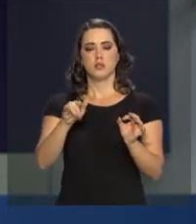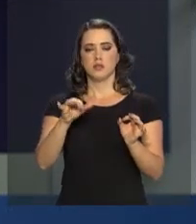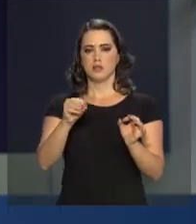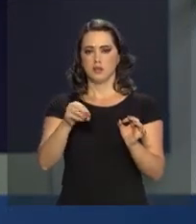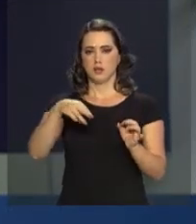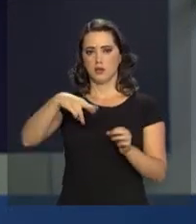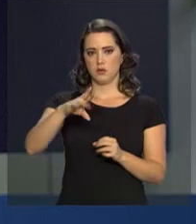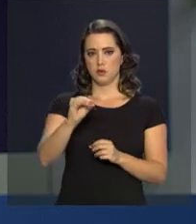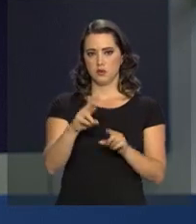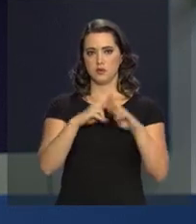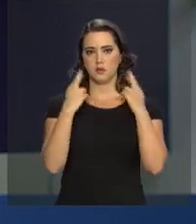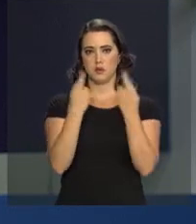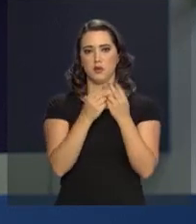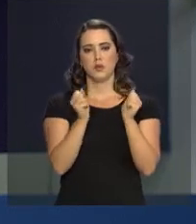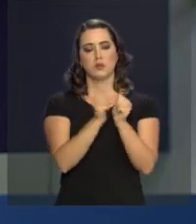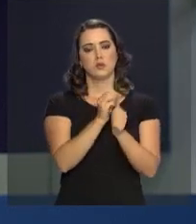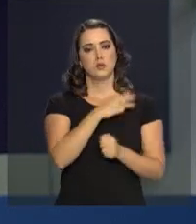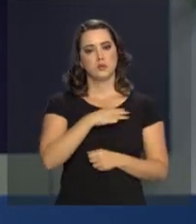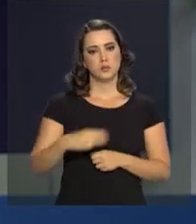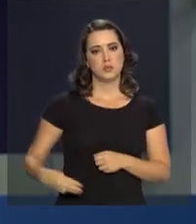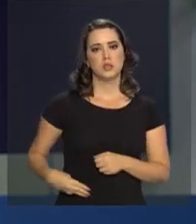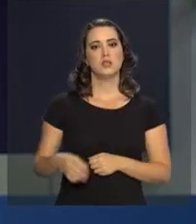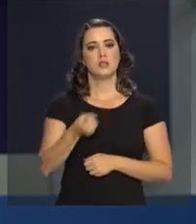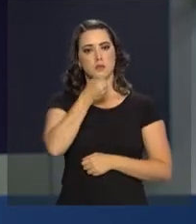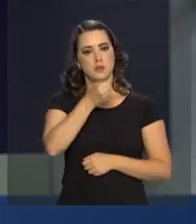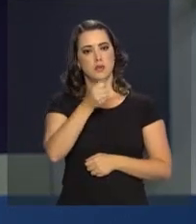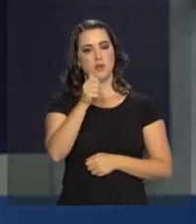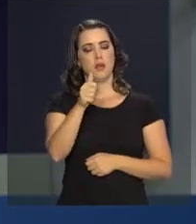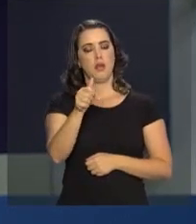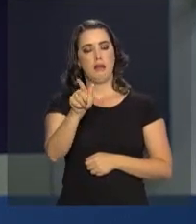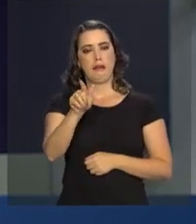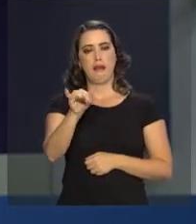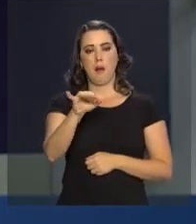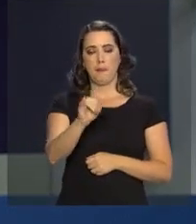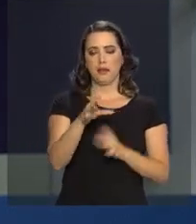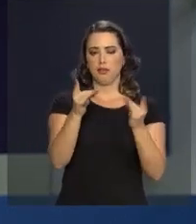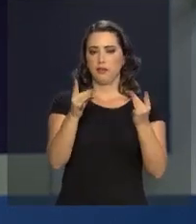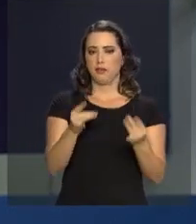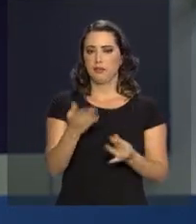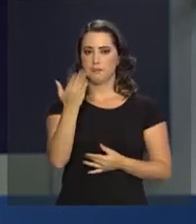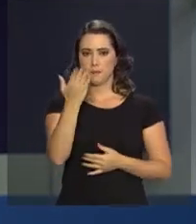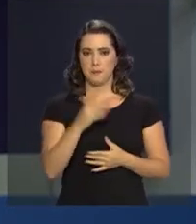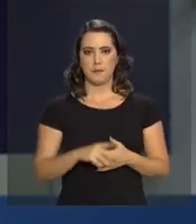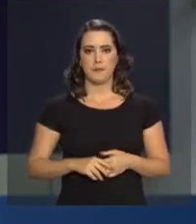o ministro Torquato Jardim. A repórter Gabriela Noronha tem mais detalhes.